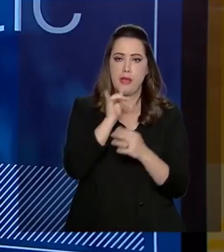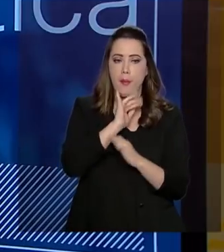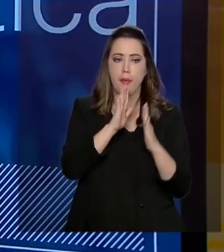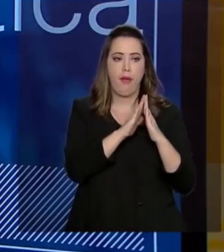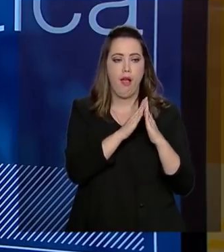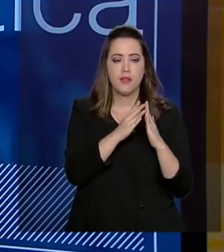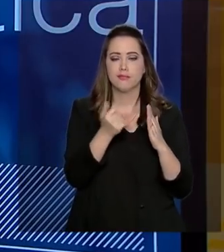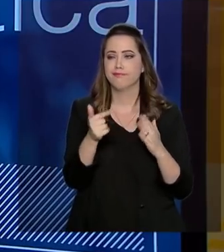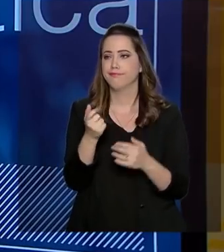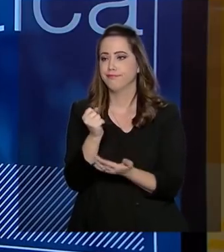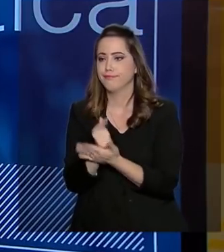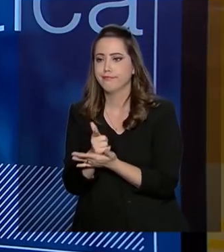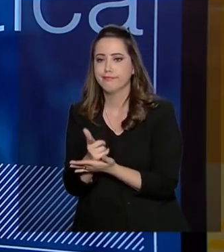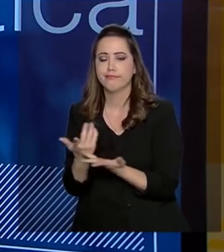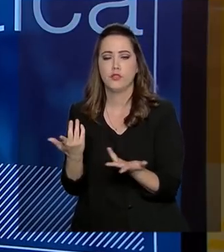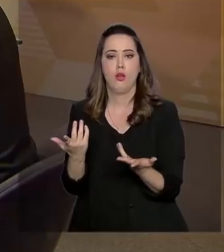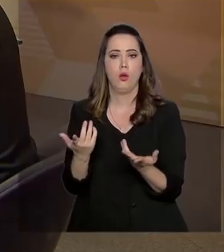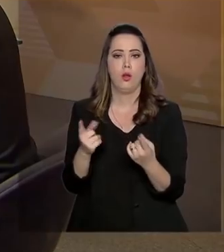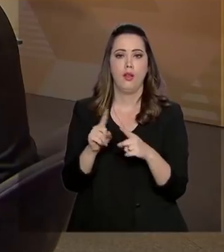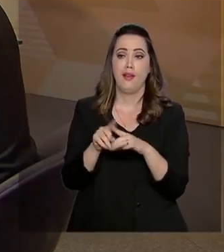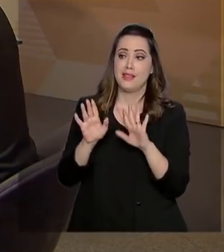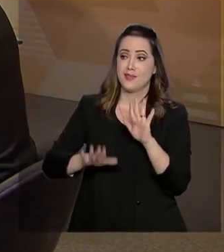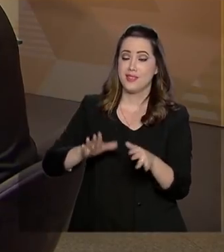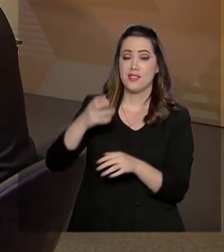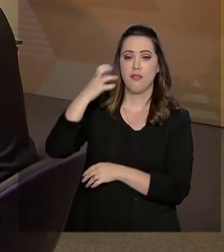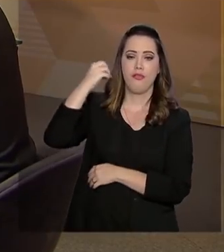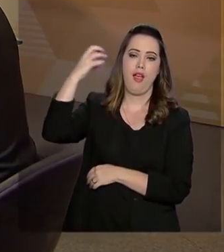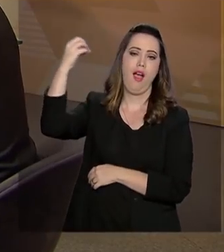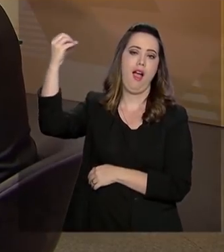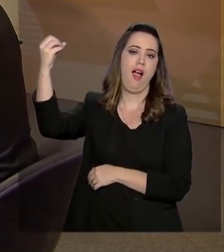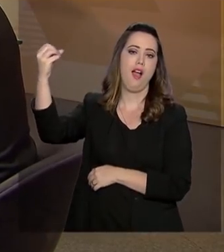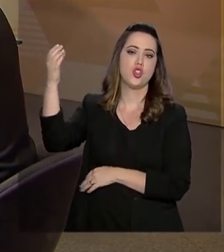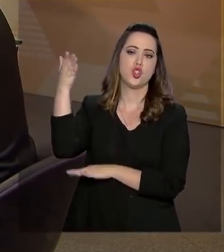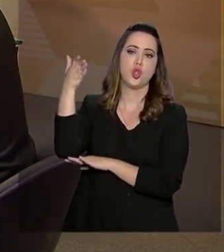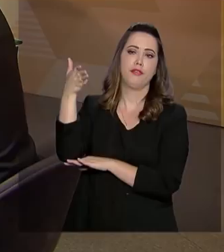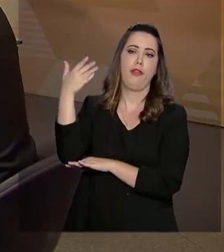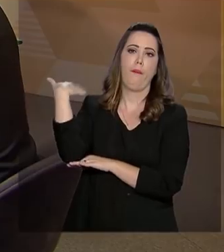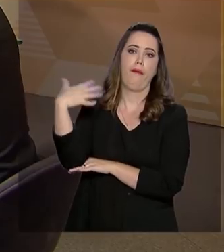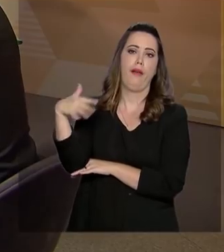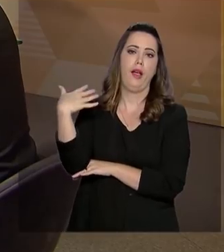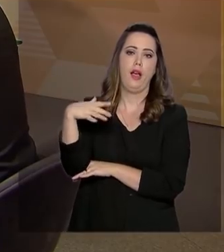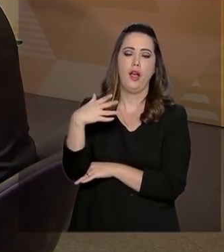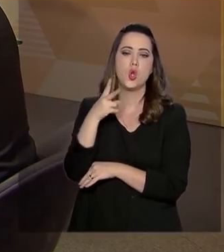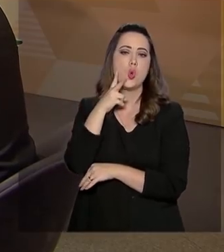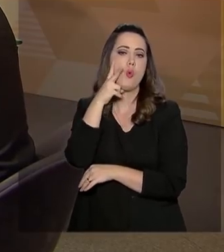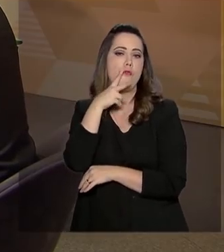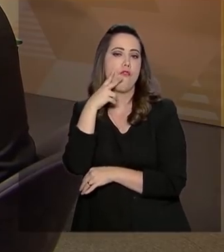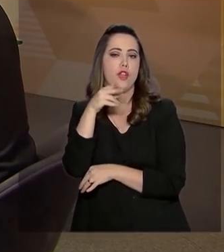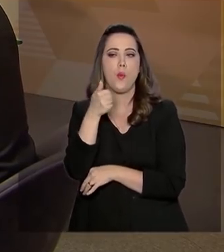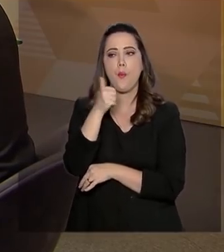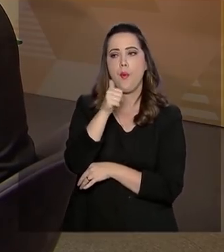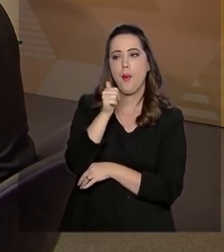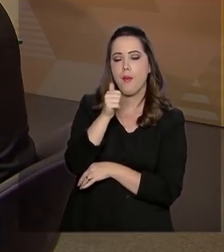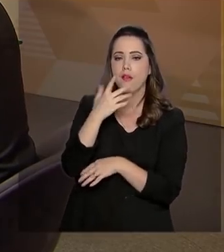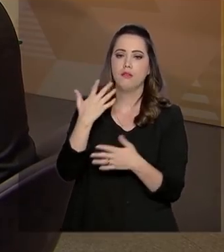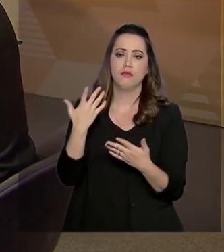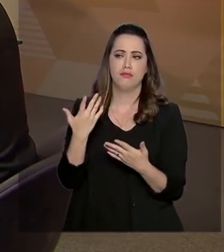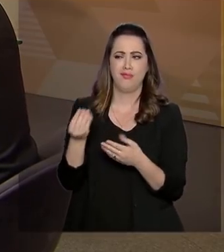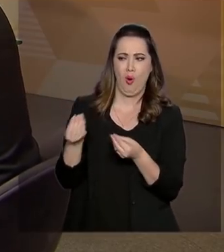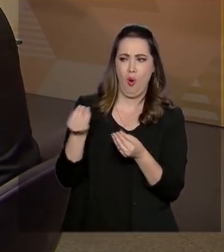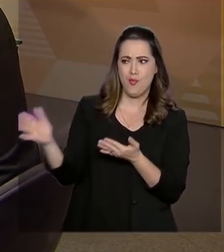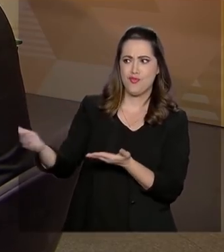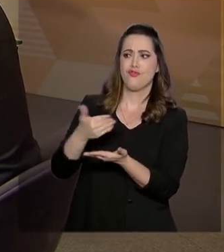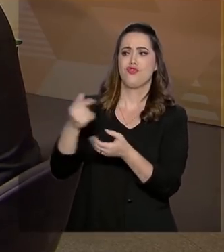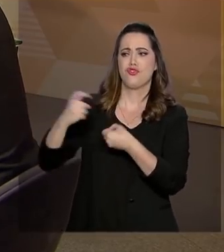ser depois leiloado. Isso é gasto em viagens, em hotéis caros, em vinhos, em uma série de coisas que não têm retorno.